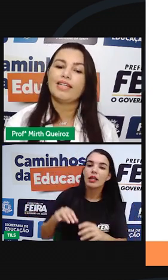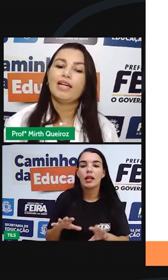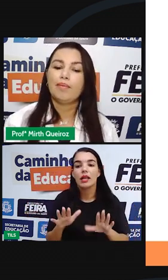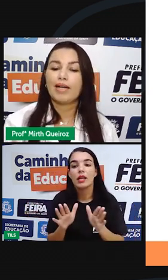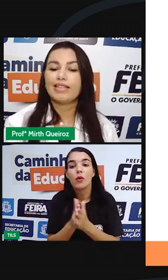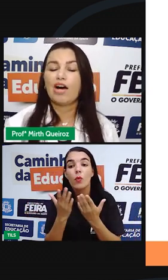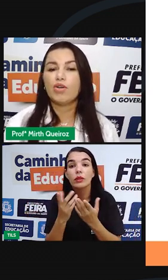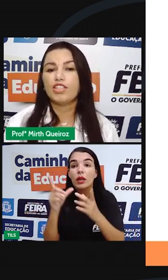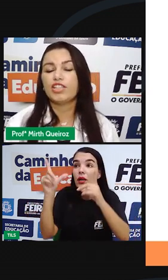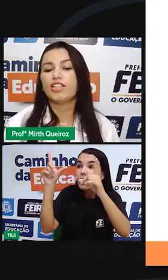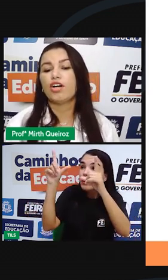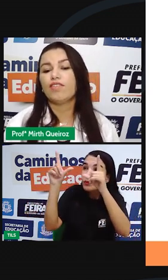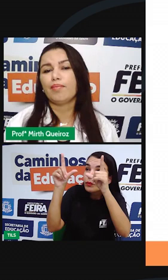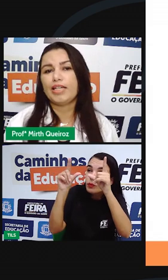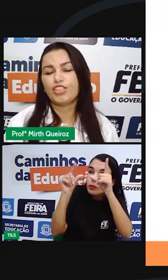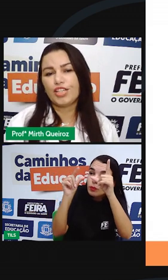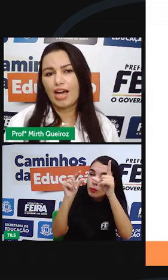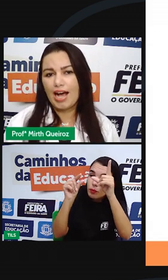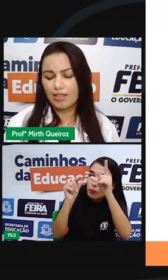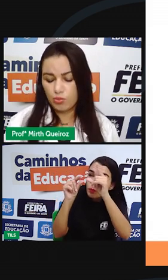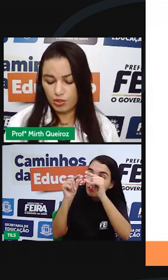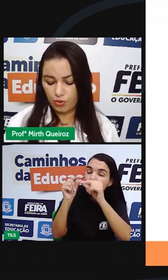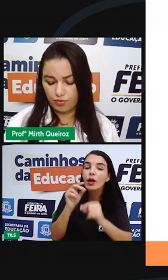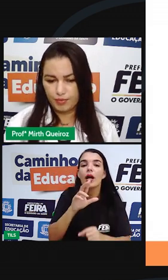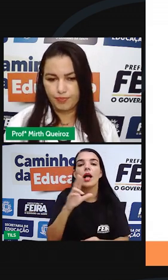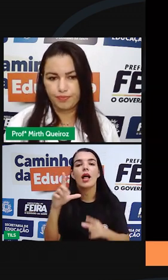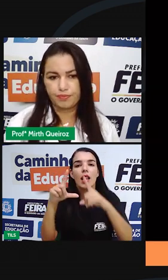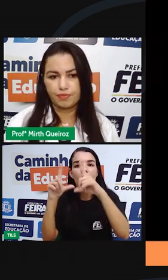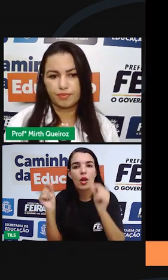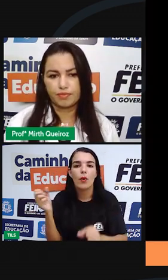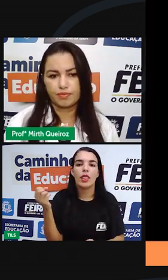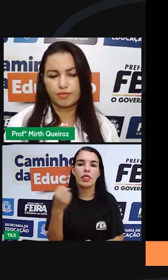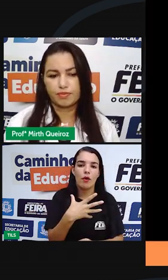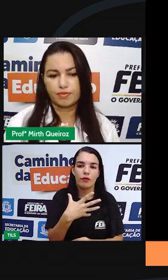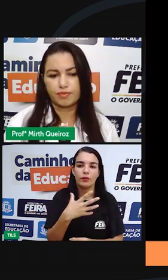desaparecer para dar origem novamente à Lua Nova.